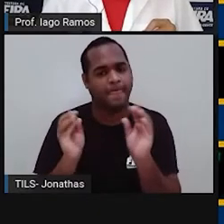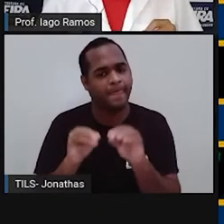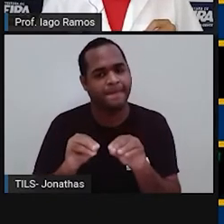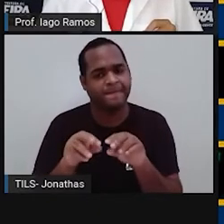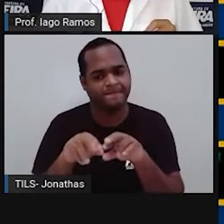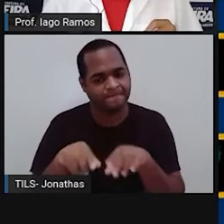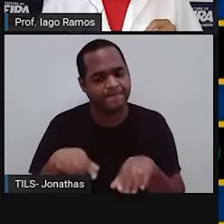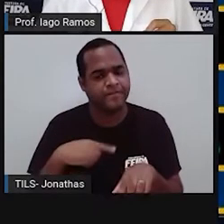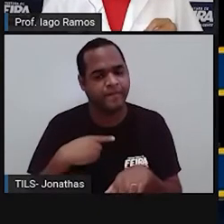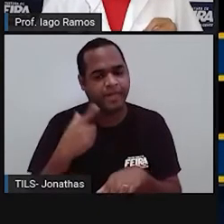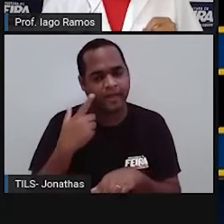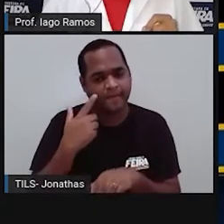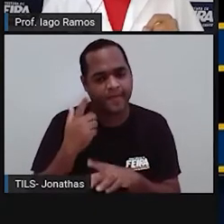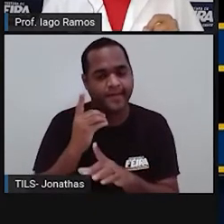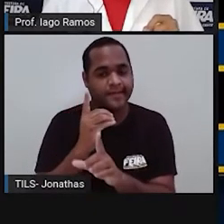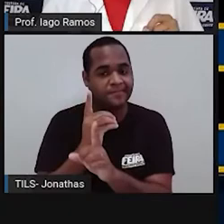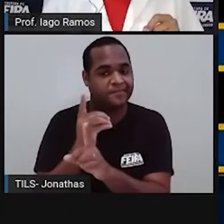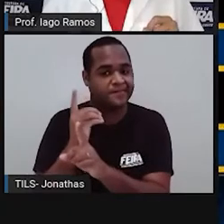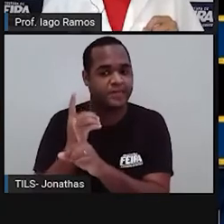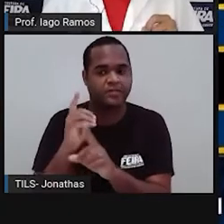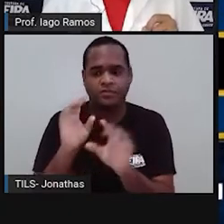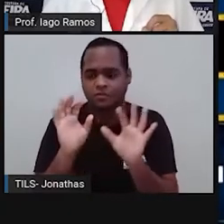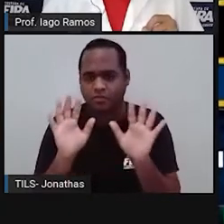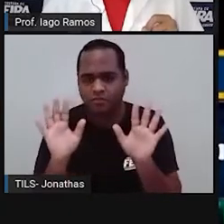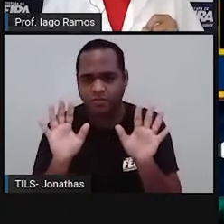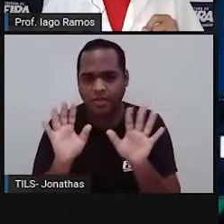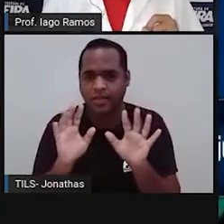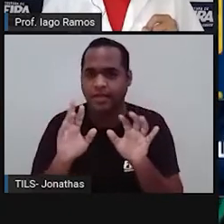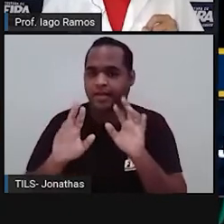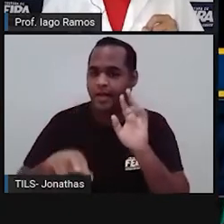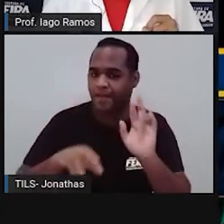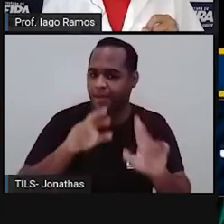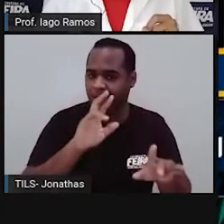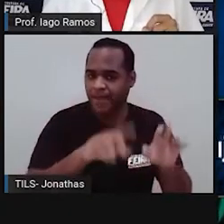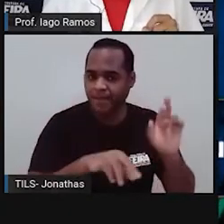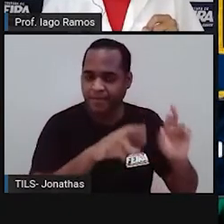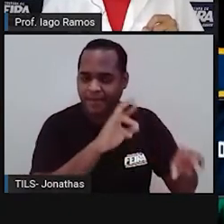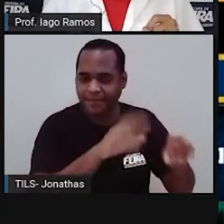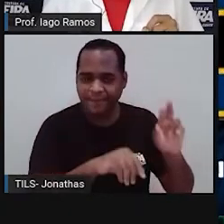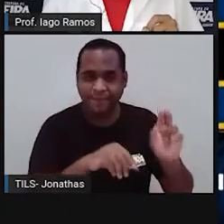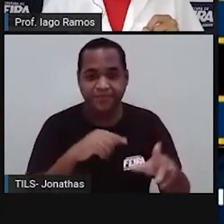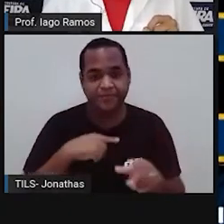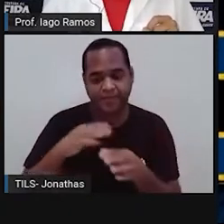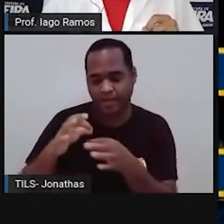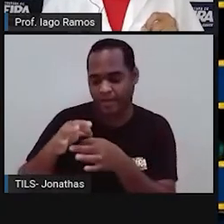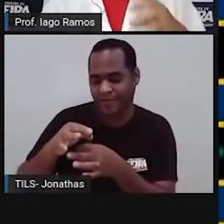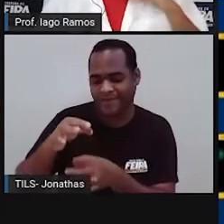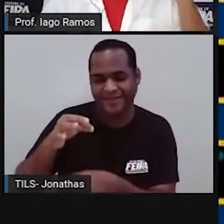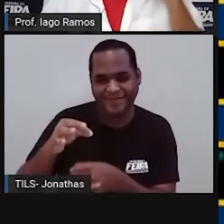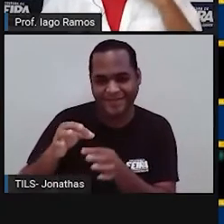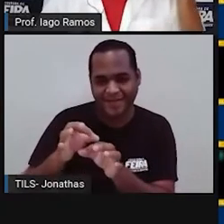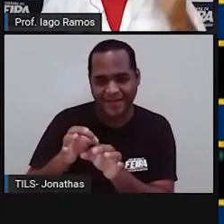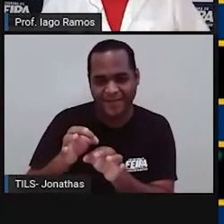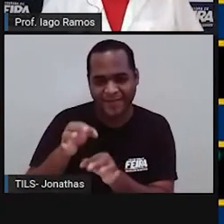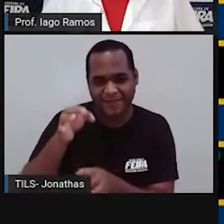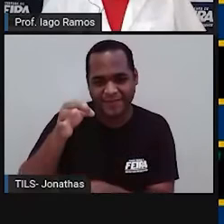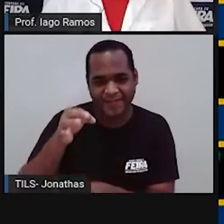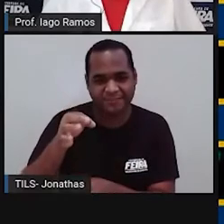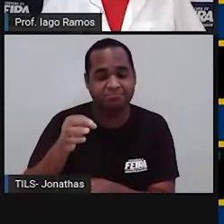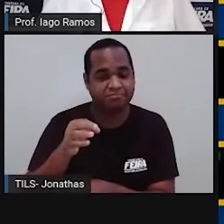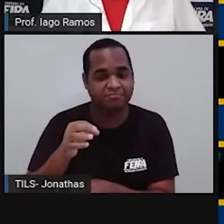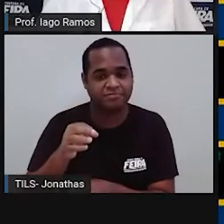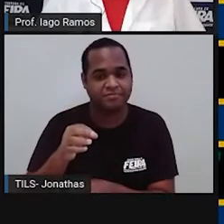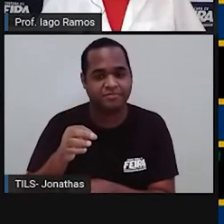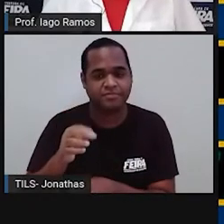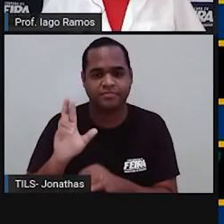todos esses que a gente foi não são poliedros. São corpos redondos, né? Tem partes arredondadas, né?